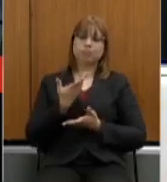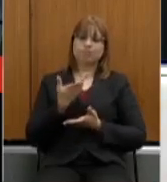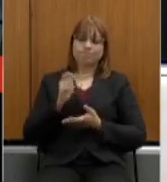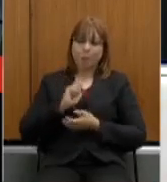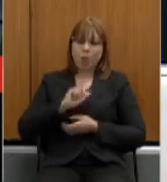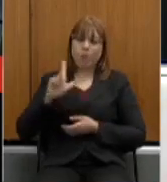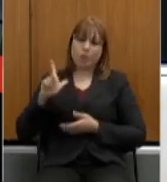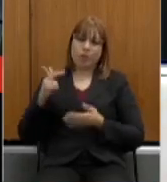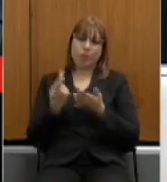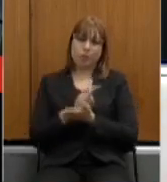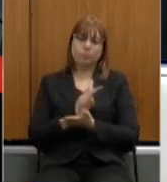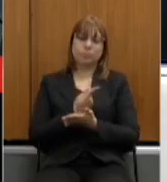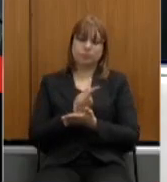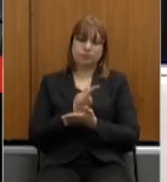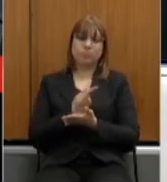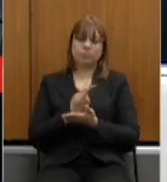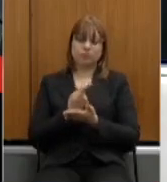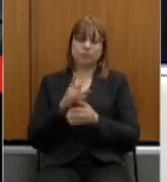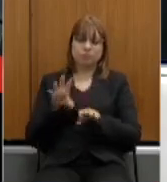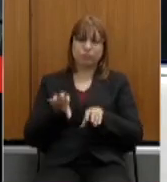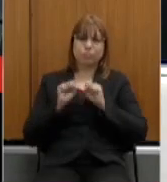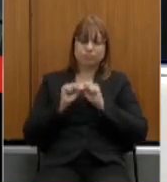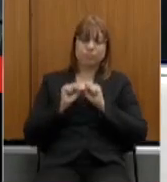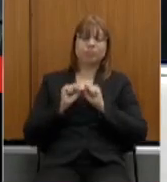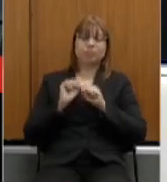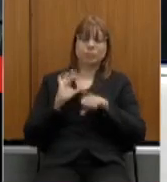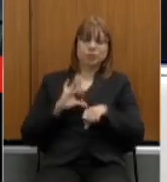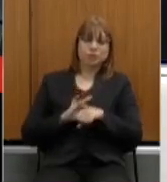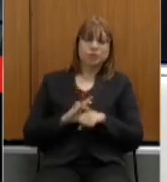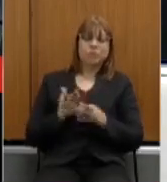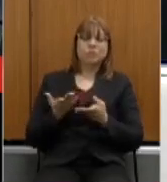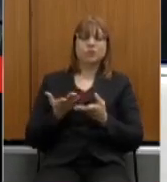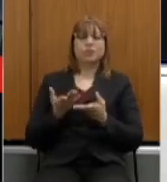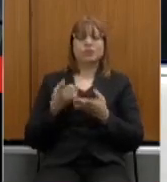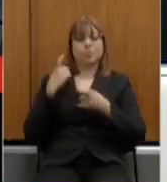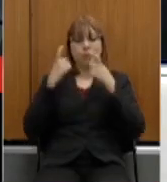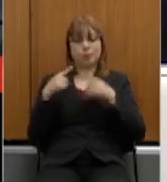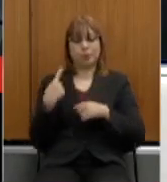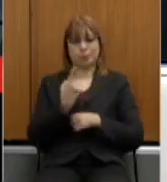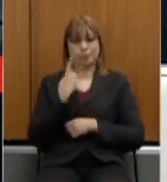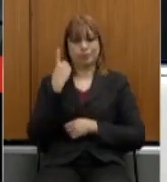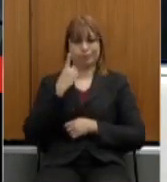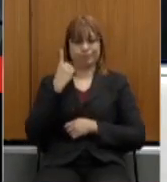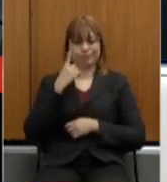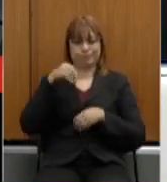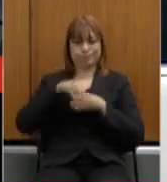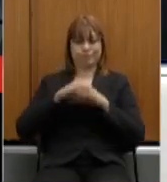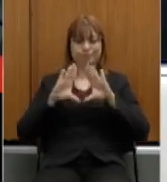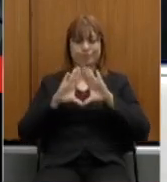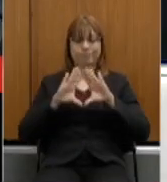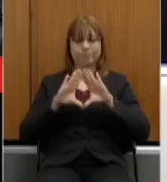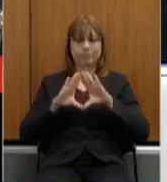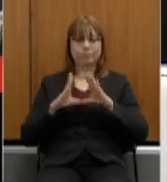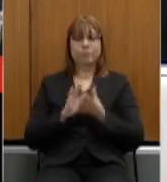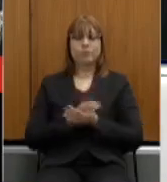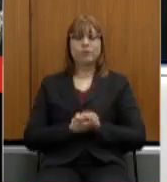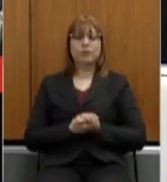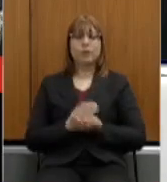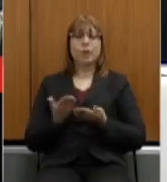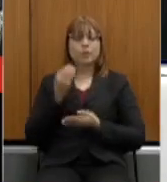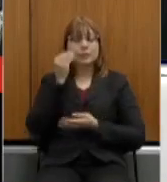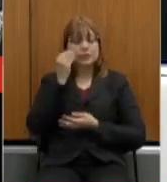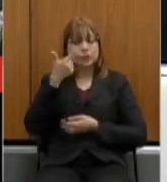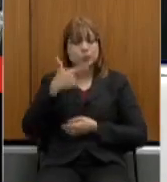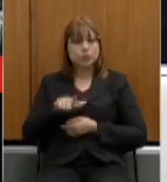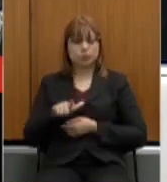muito e preocupa sobremaneira todos os deputados desta casa vamos tentar